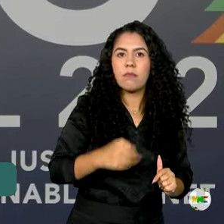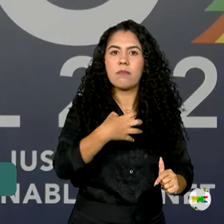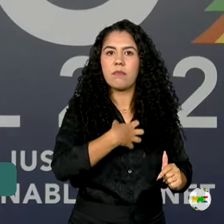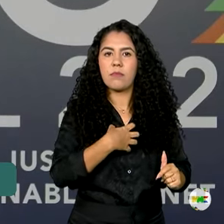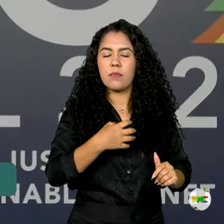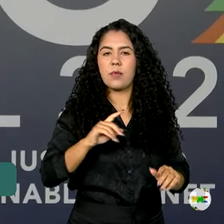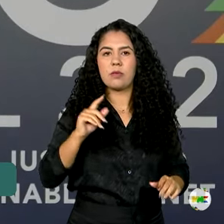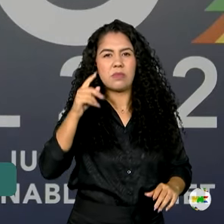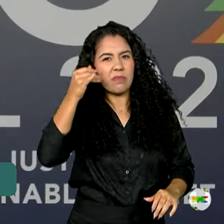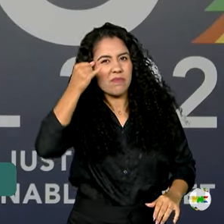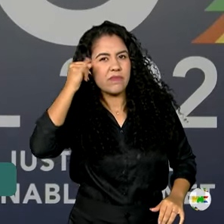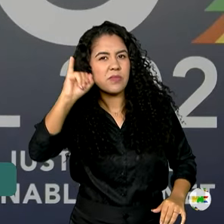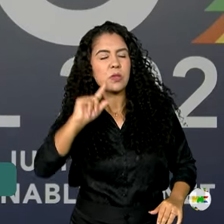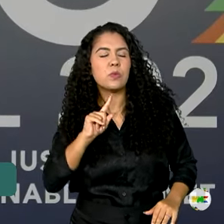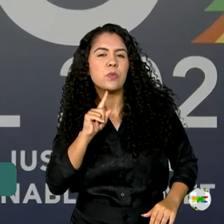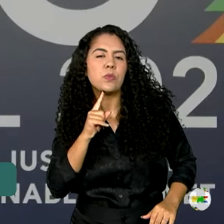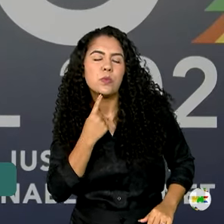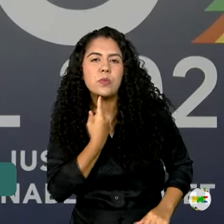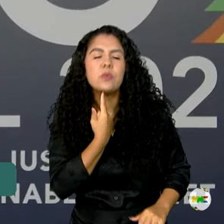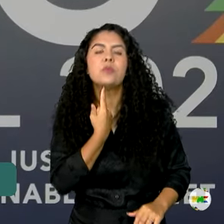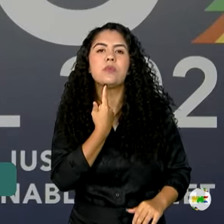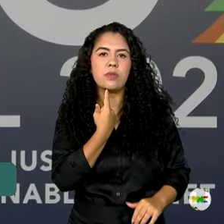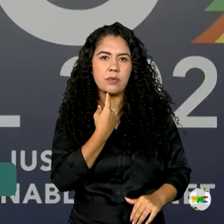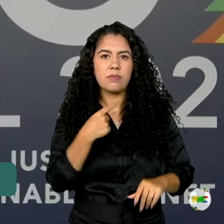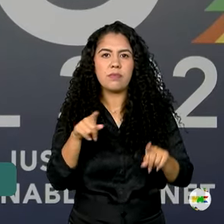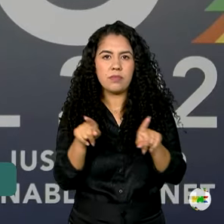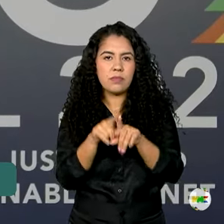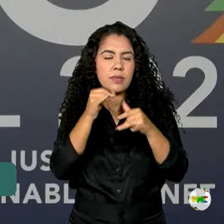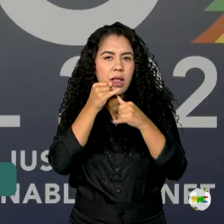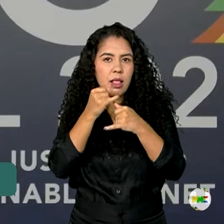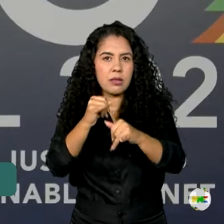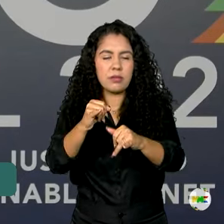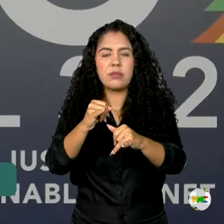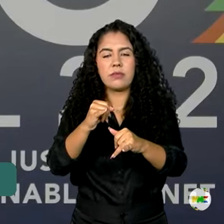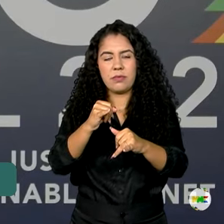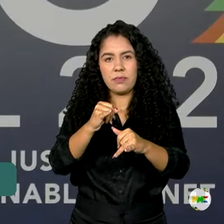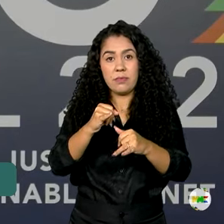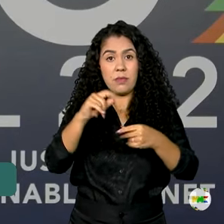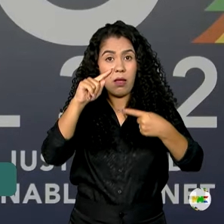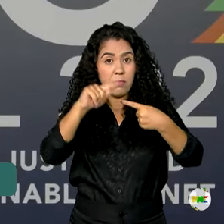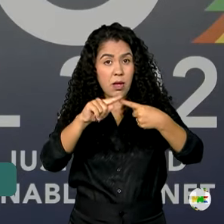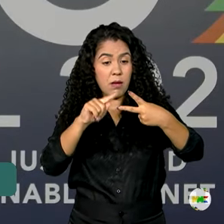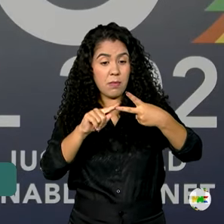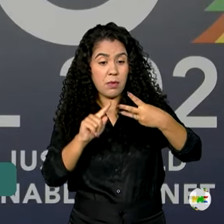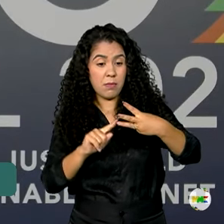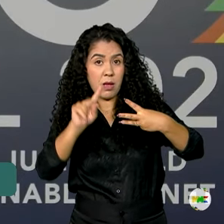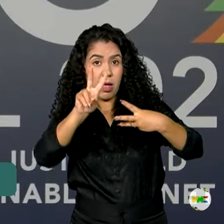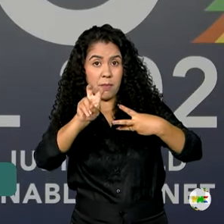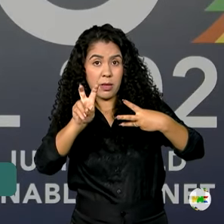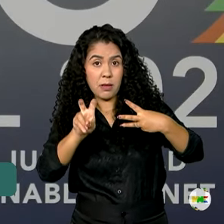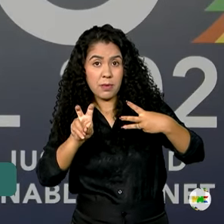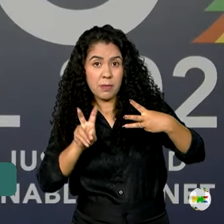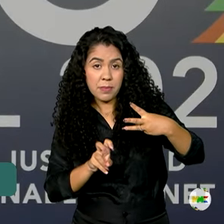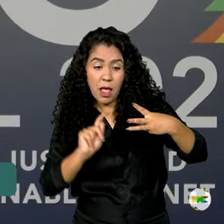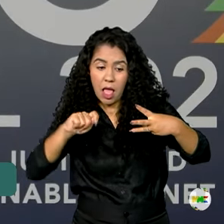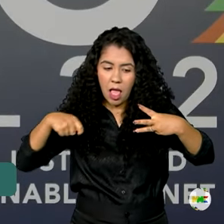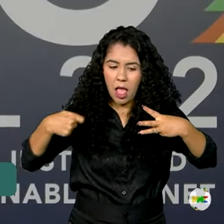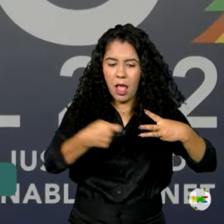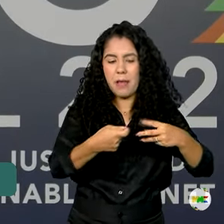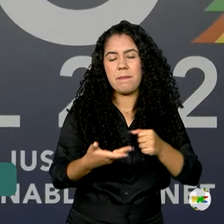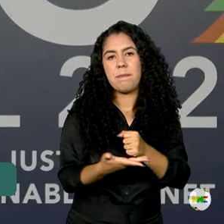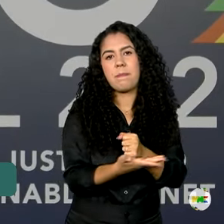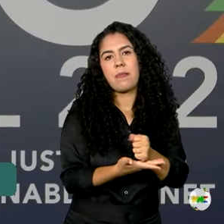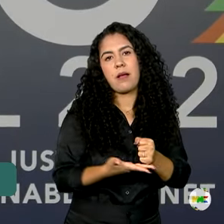Para se cozinhar e não há prosperidade sem energia elétrica. Essas três questões são basilares para